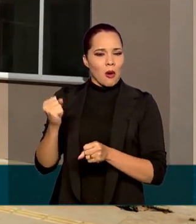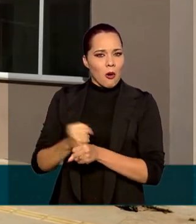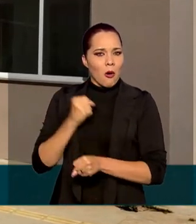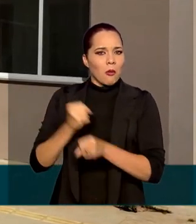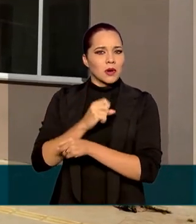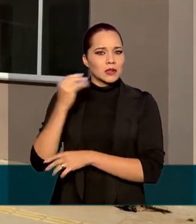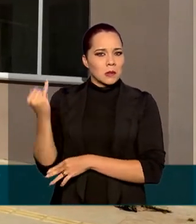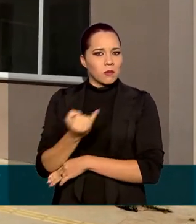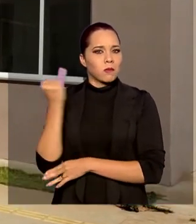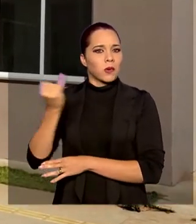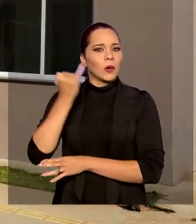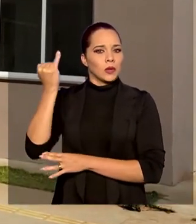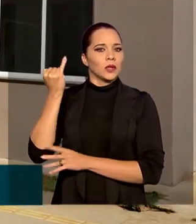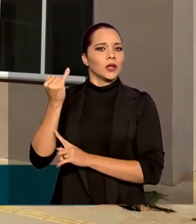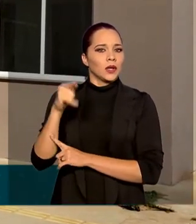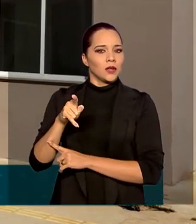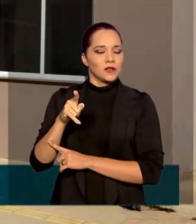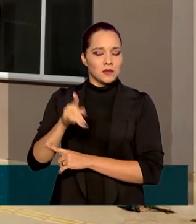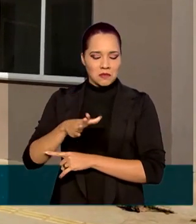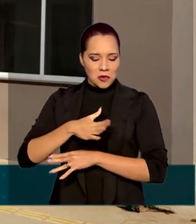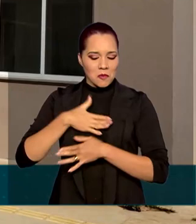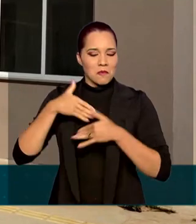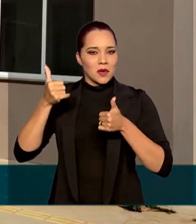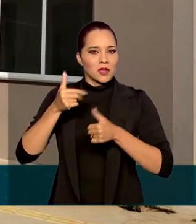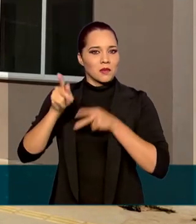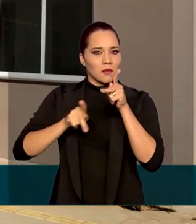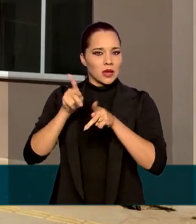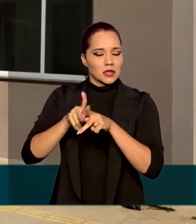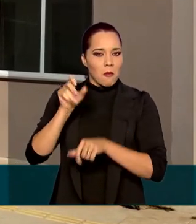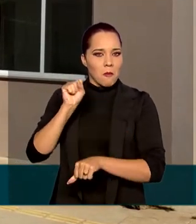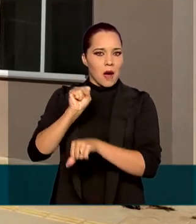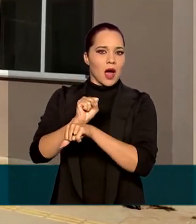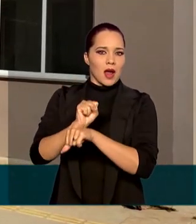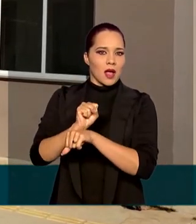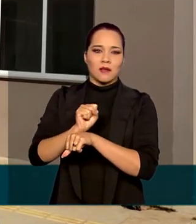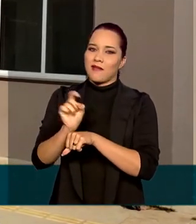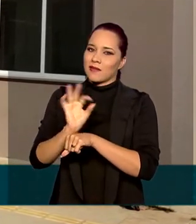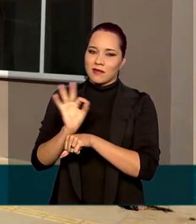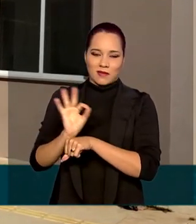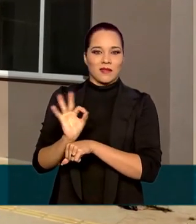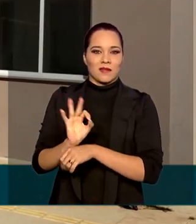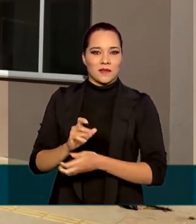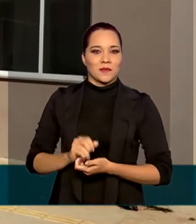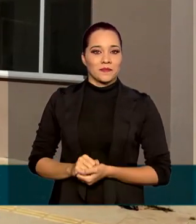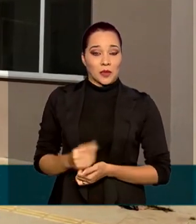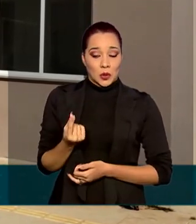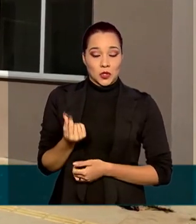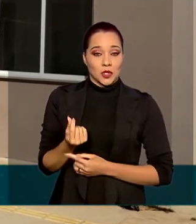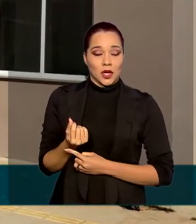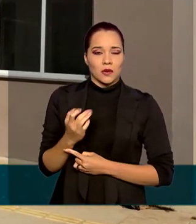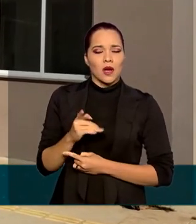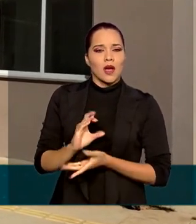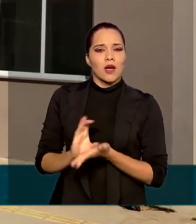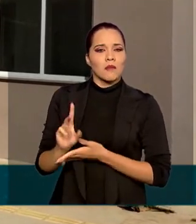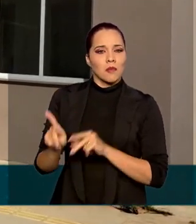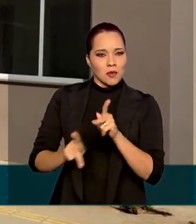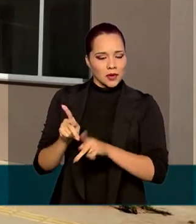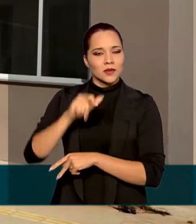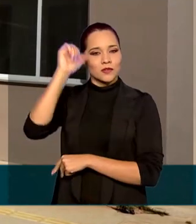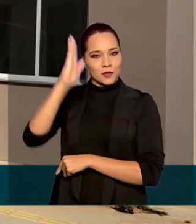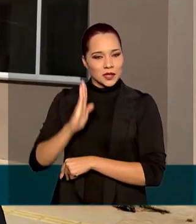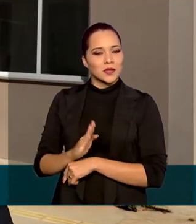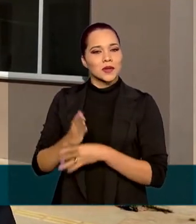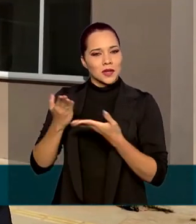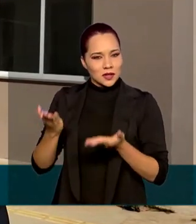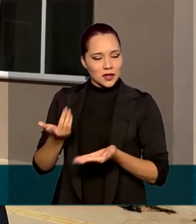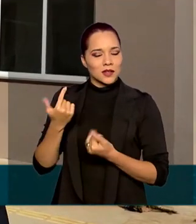essenciais para o bem-estar da população sejam descontinuadas. O dinheiro é da população brasileira e é